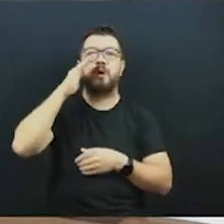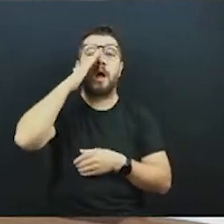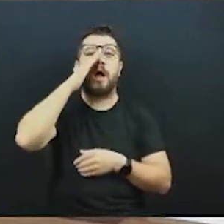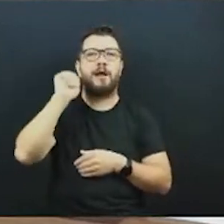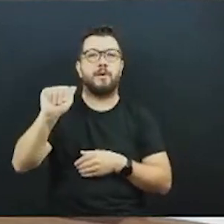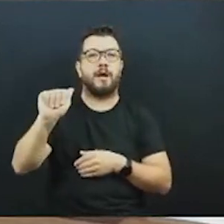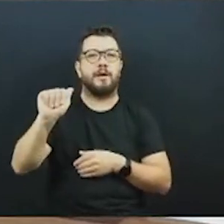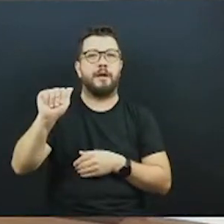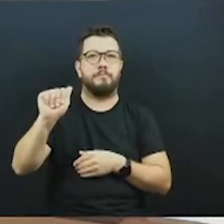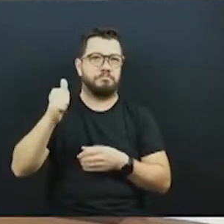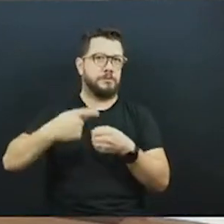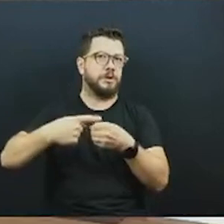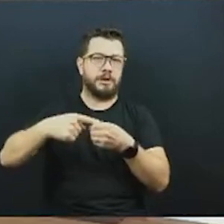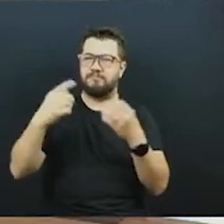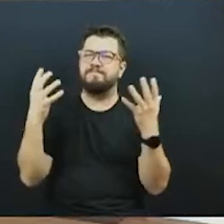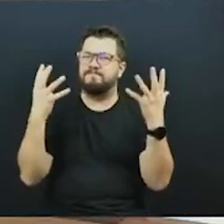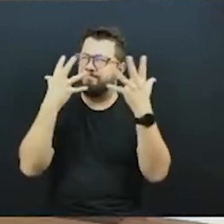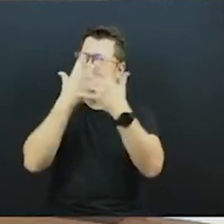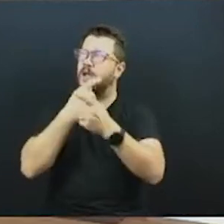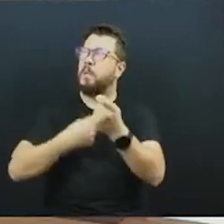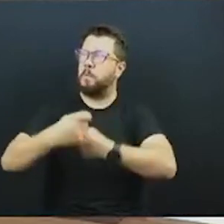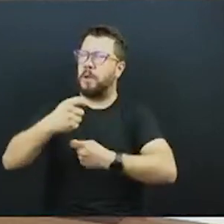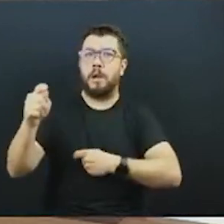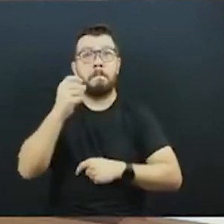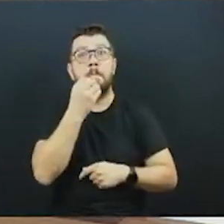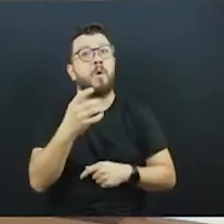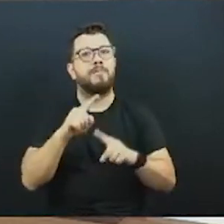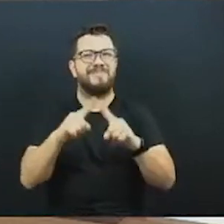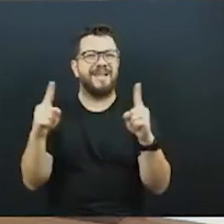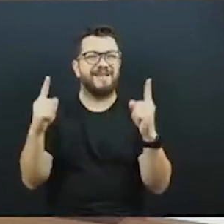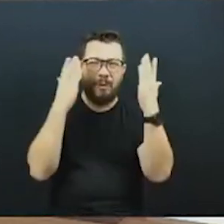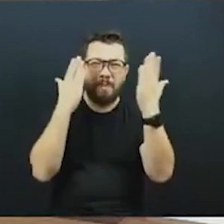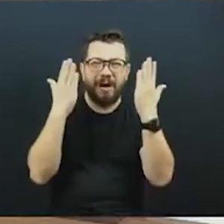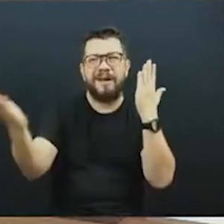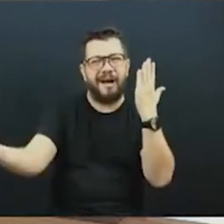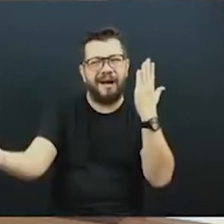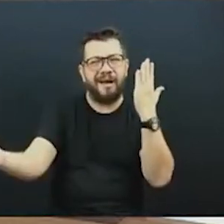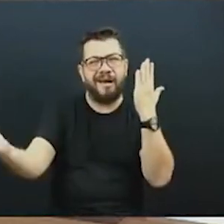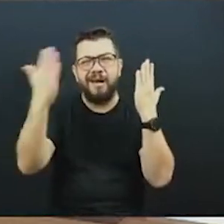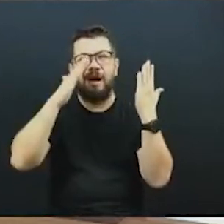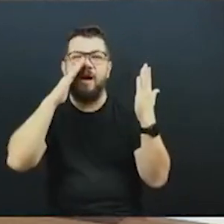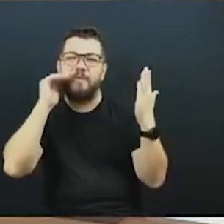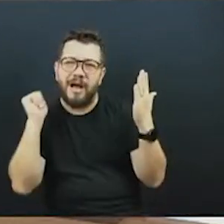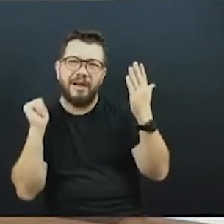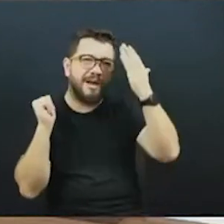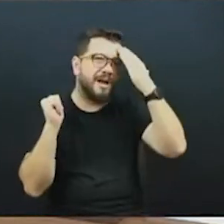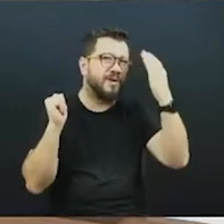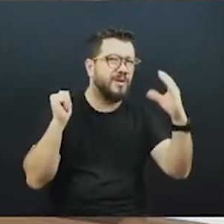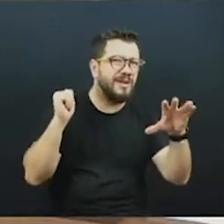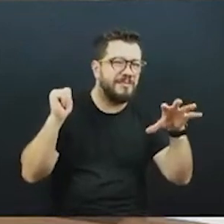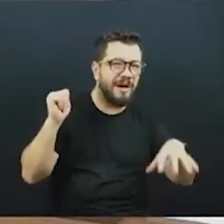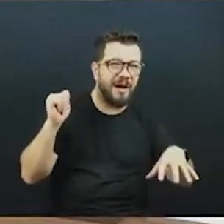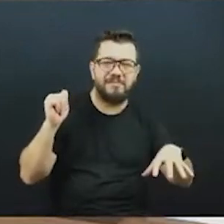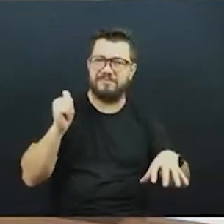cidade, que é bem conduzida, que é bem administrada, não dá para comparar uma cidade como Araucária, como Curitiba. Você tem que fazer comparações de